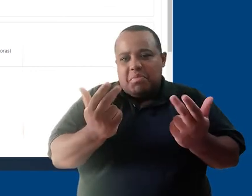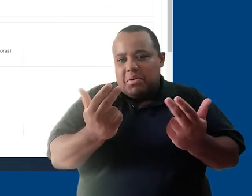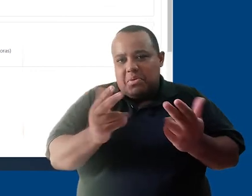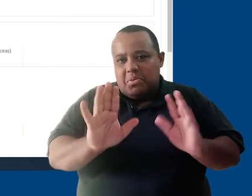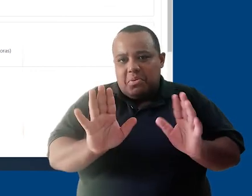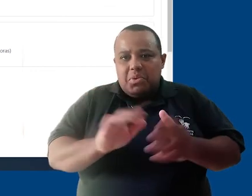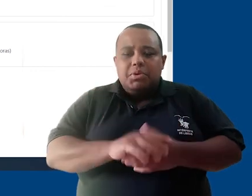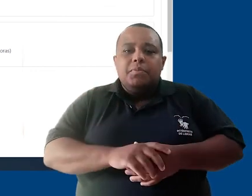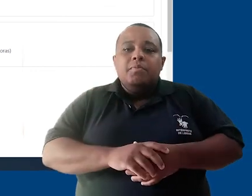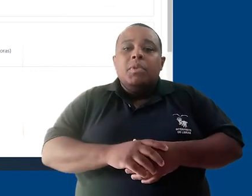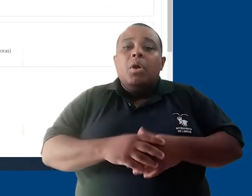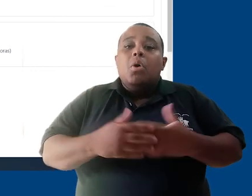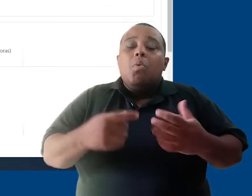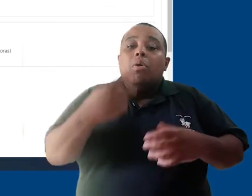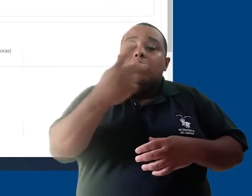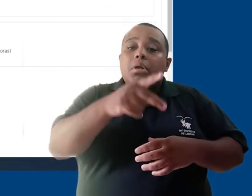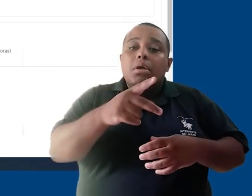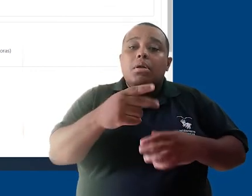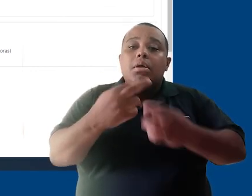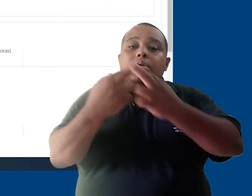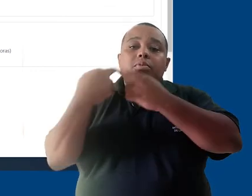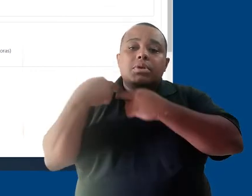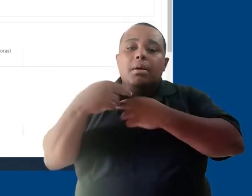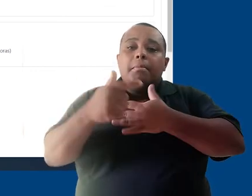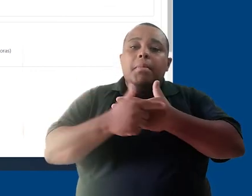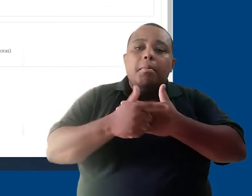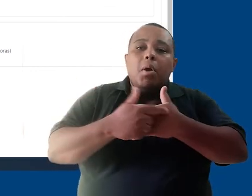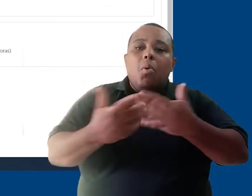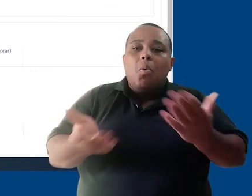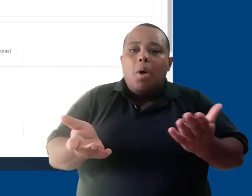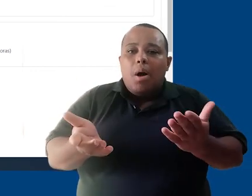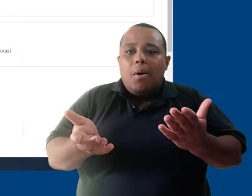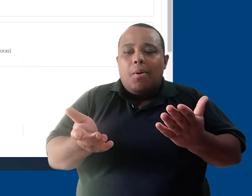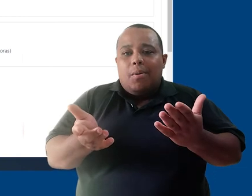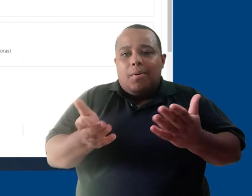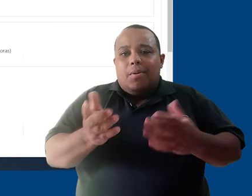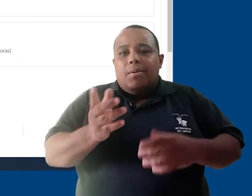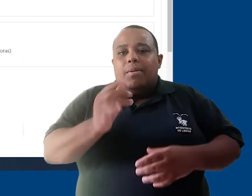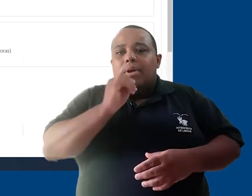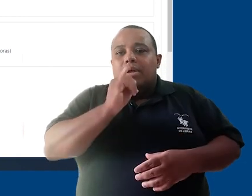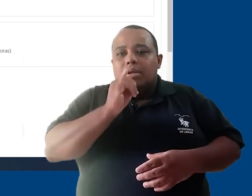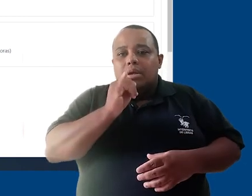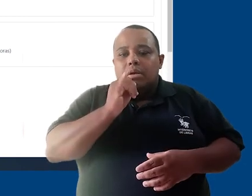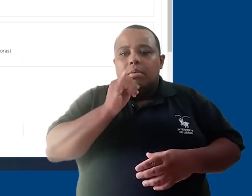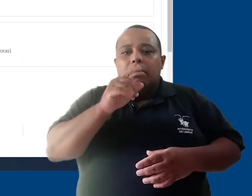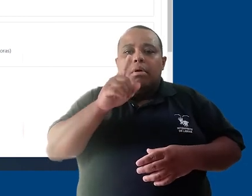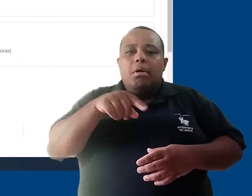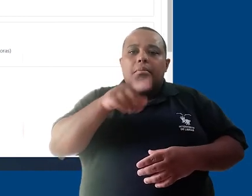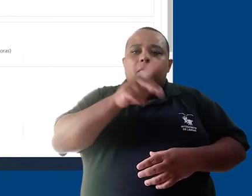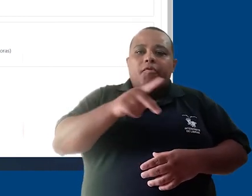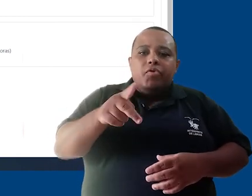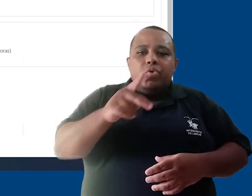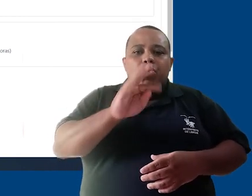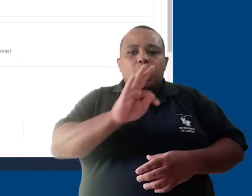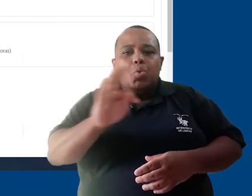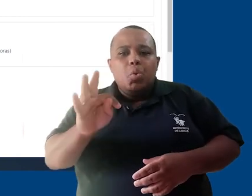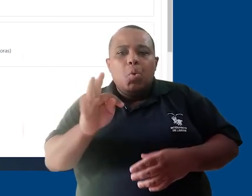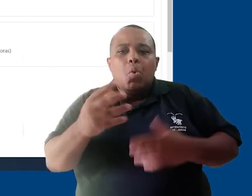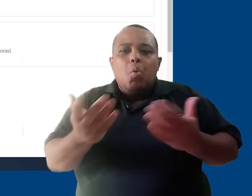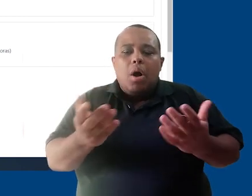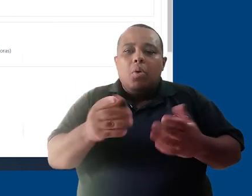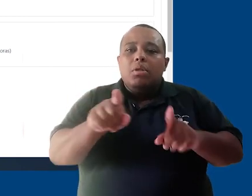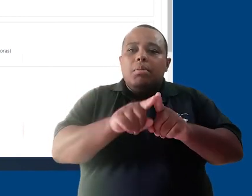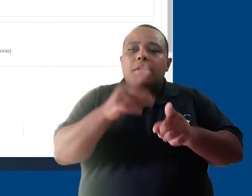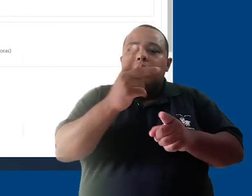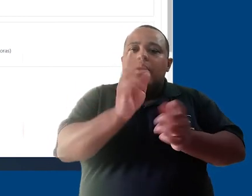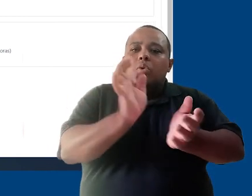está inserido nesta disciplina ao qual fizemos acesso, é a telha de aprendizado do professor, reparem que não tem link nesse caso, e